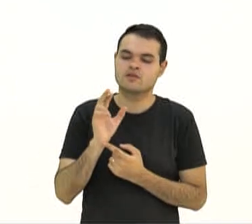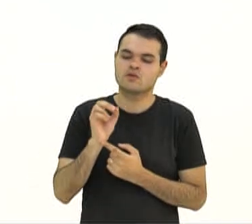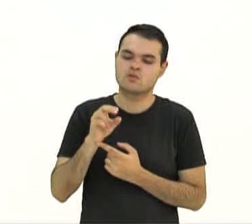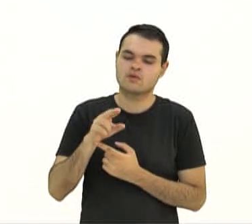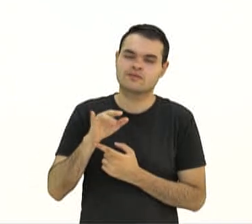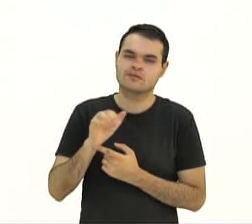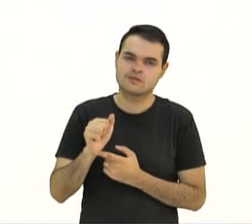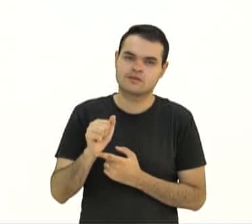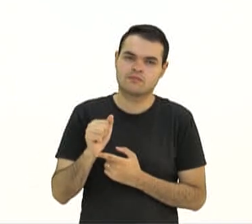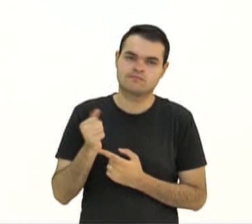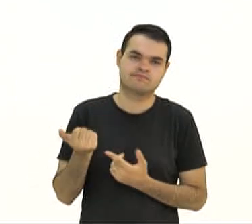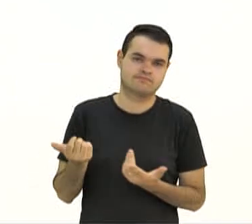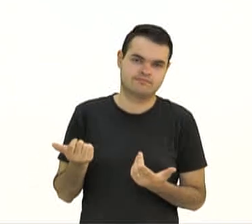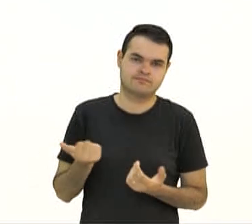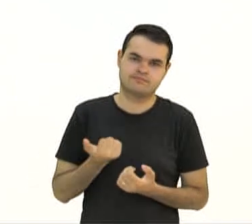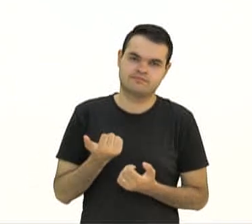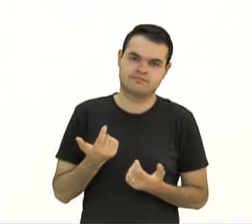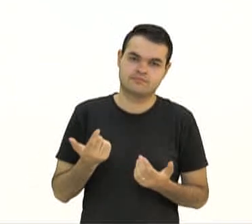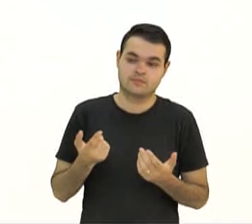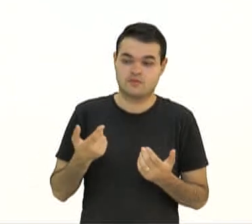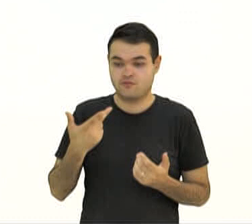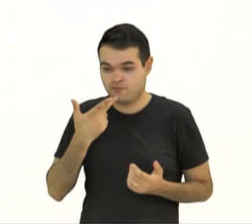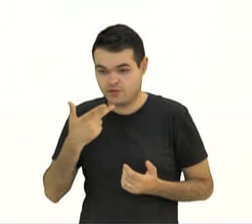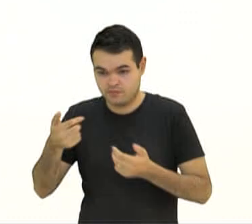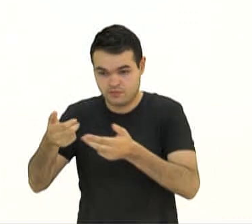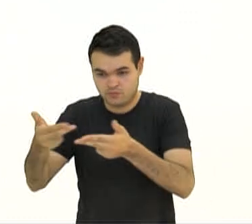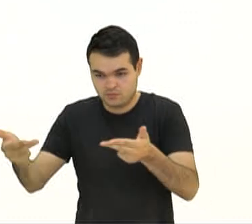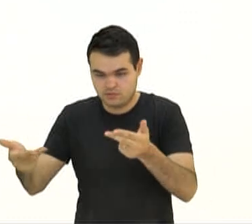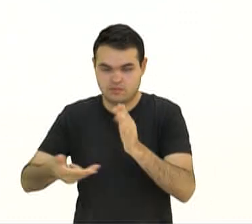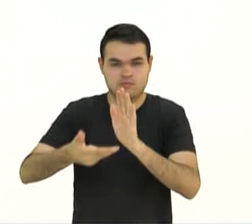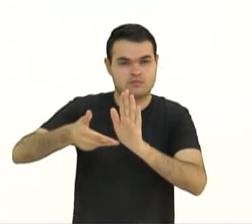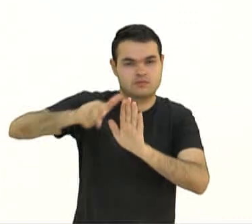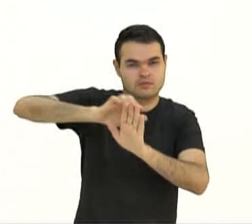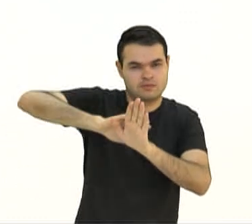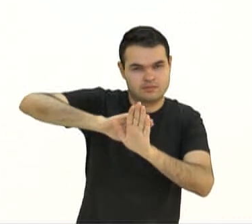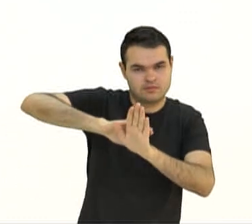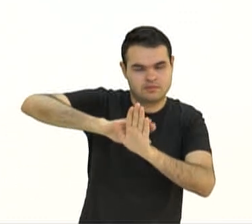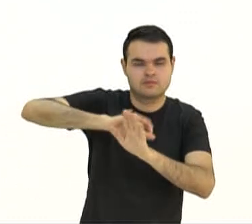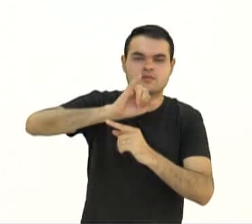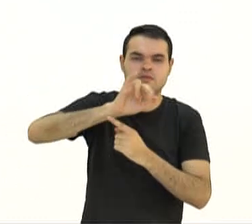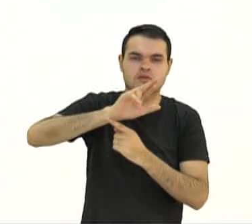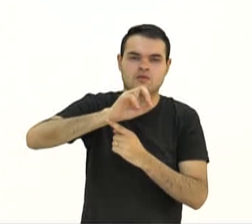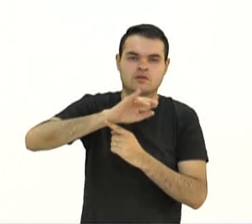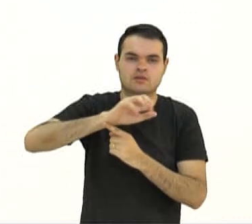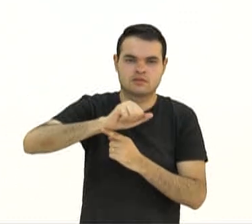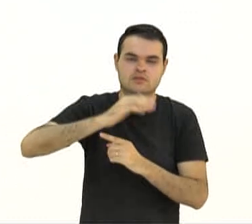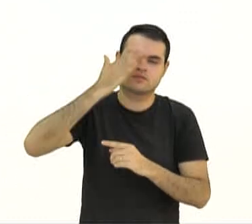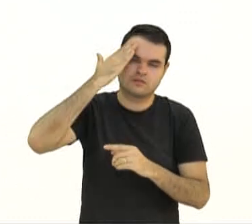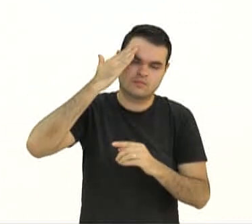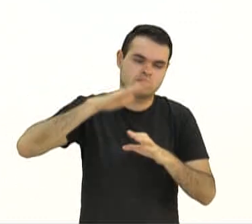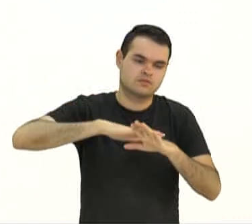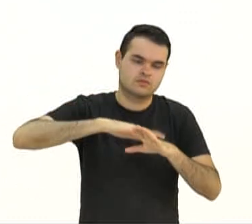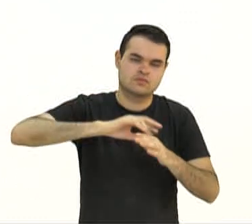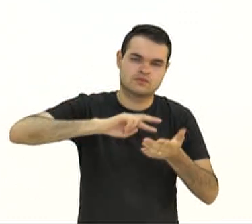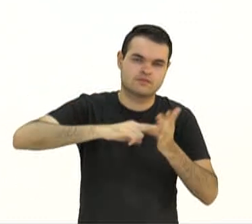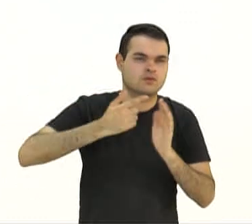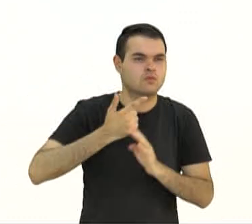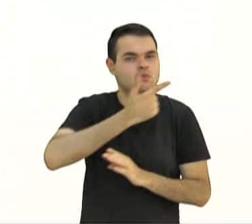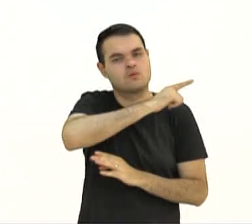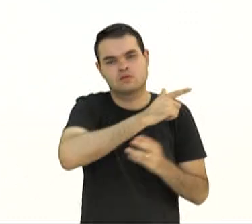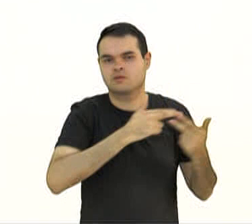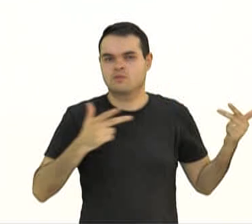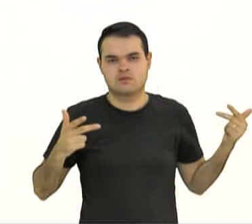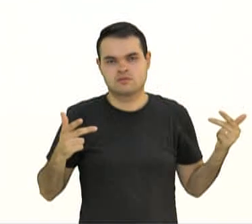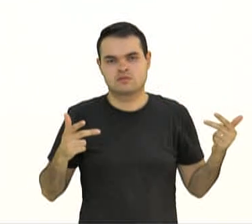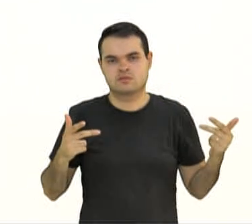é quando eu digo algo querendo dizer outra coisa, mas todos sabem que significa outra coisa. Como eu havia dito para vocês,